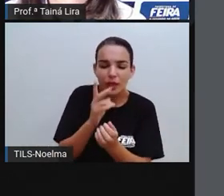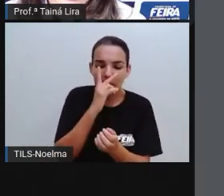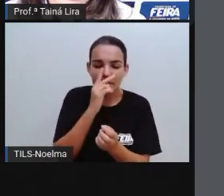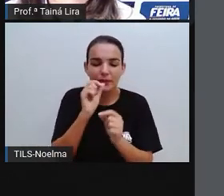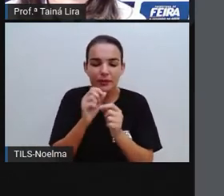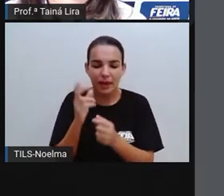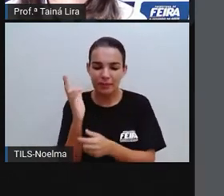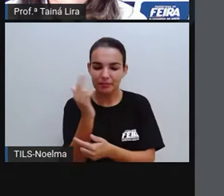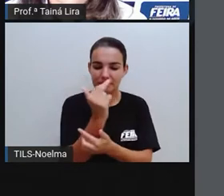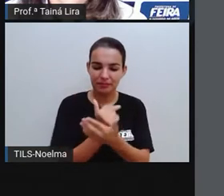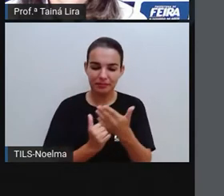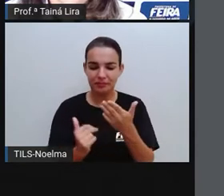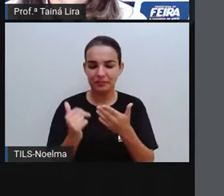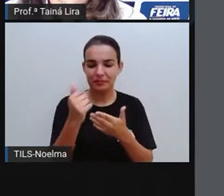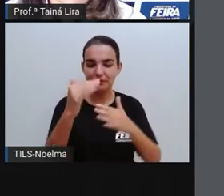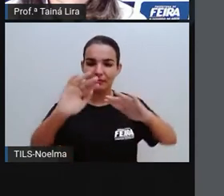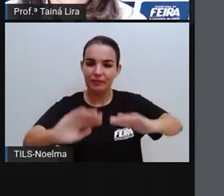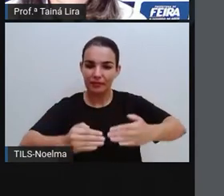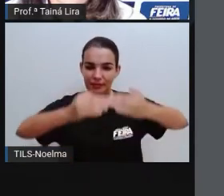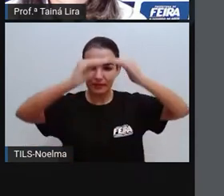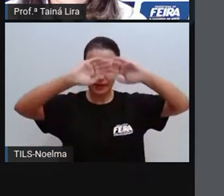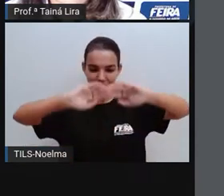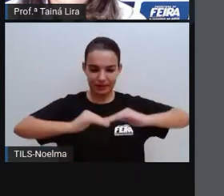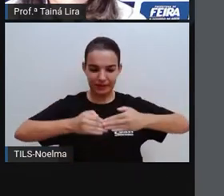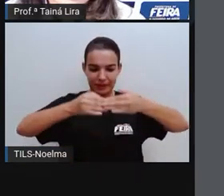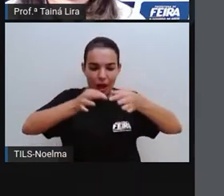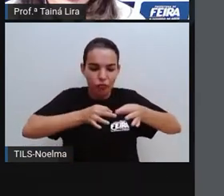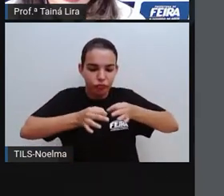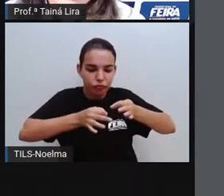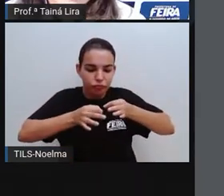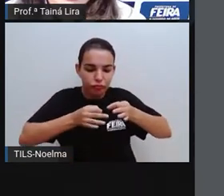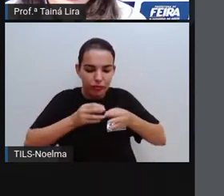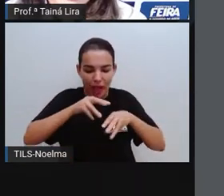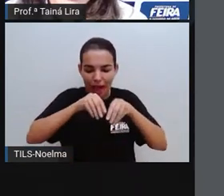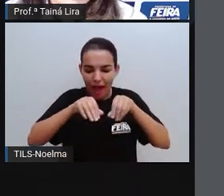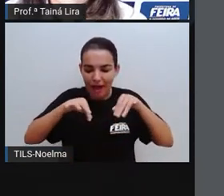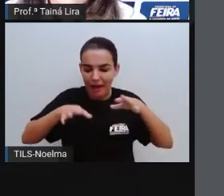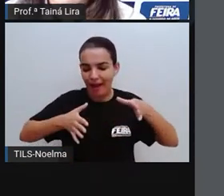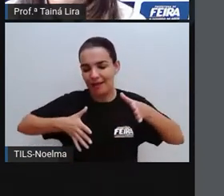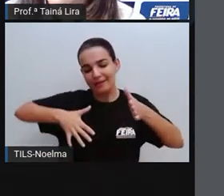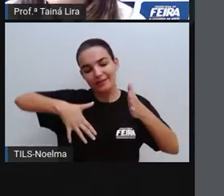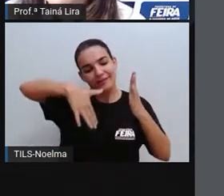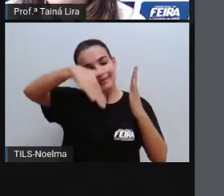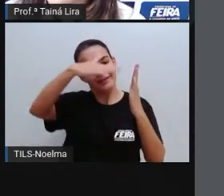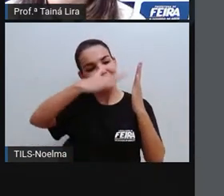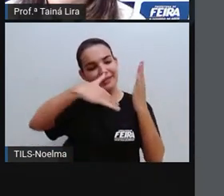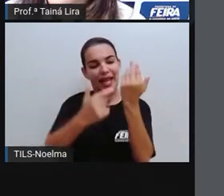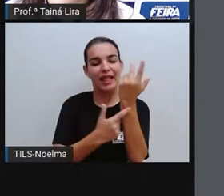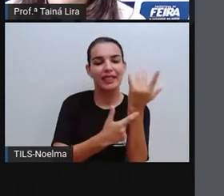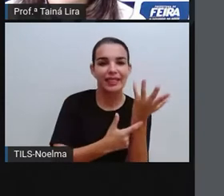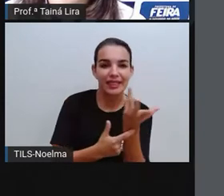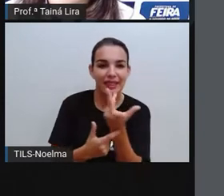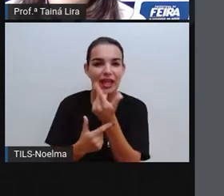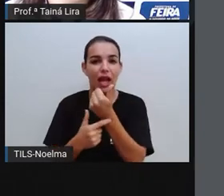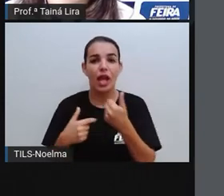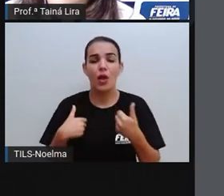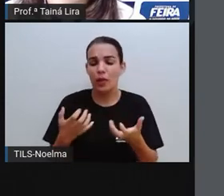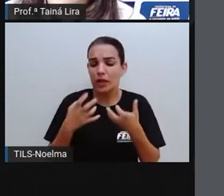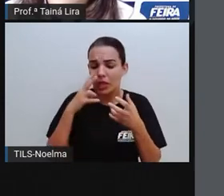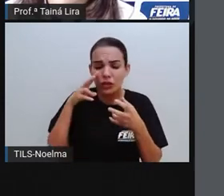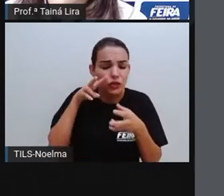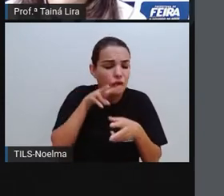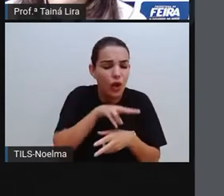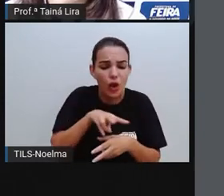traz do mar. E as ondas vão arrumando para a areia decorar. Eu fiquei só olhando, não queria atrapalhar.